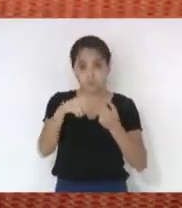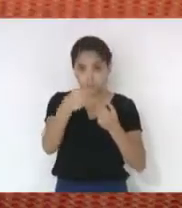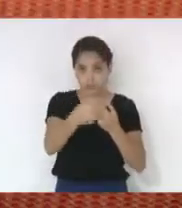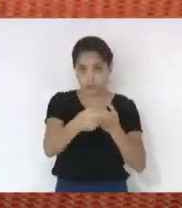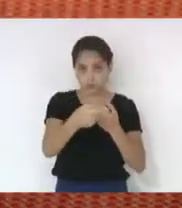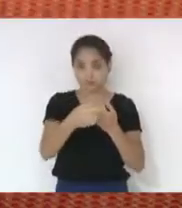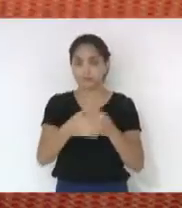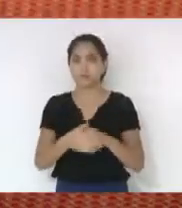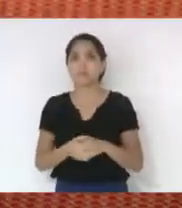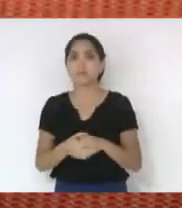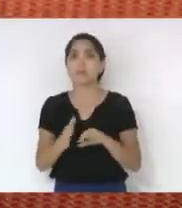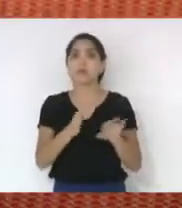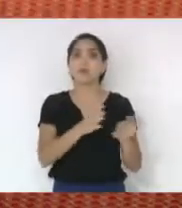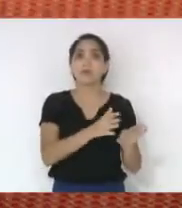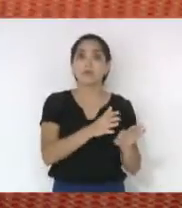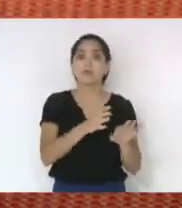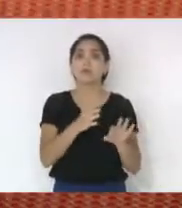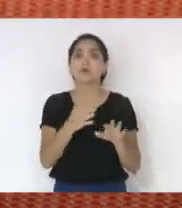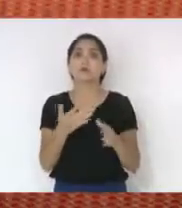Primeiro o seguinte.